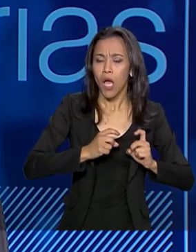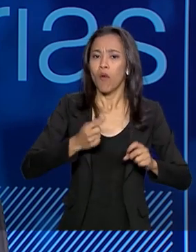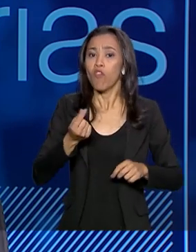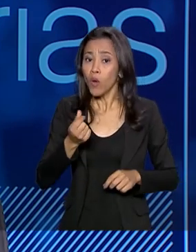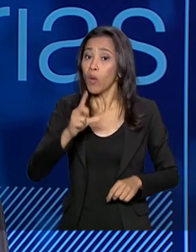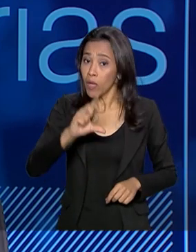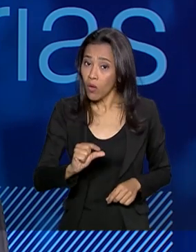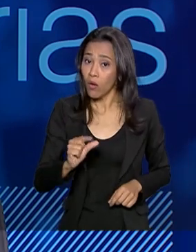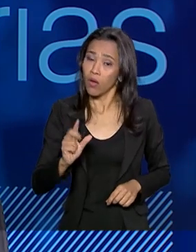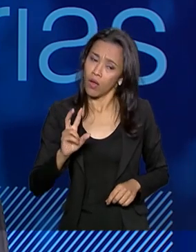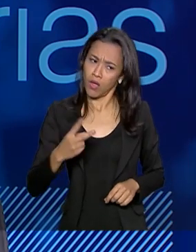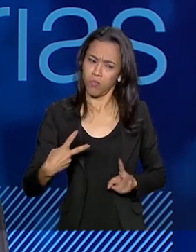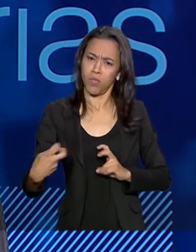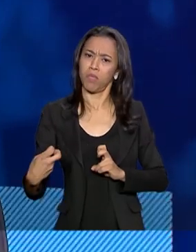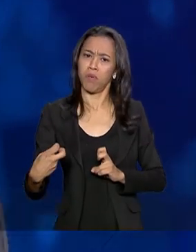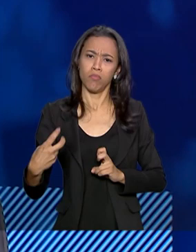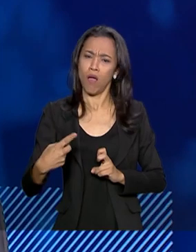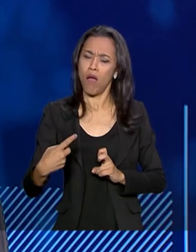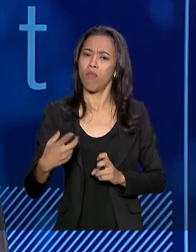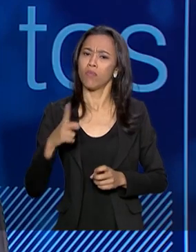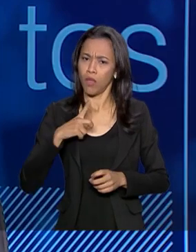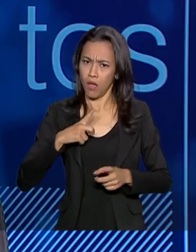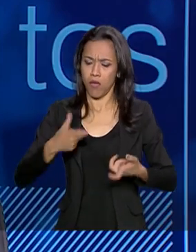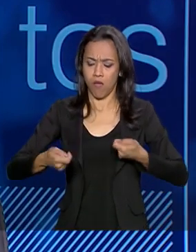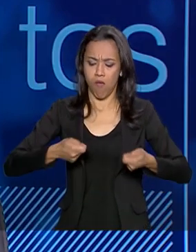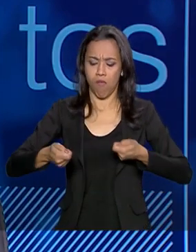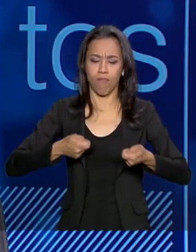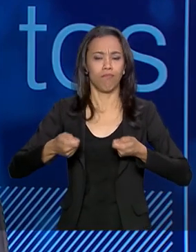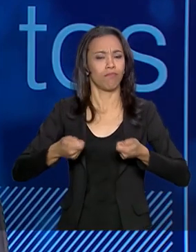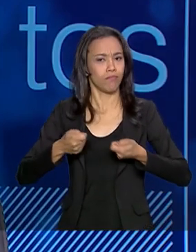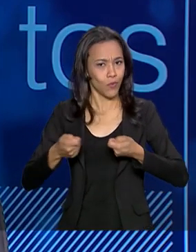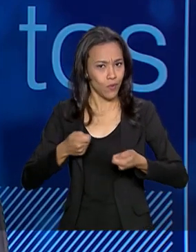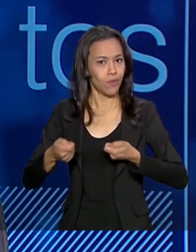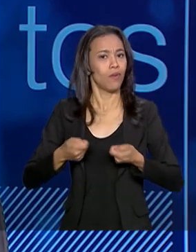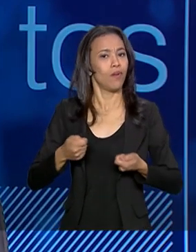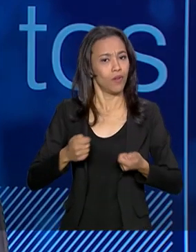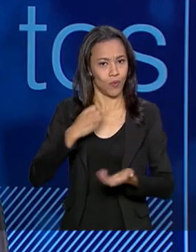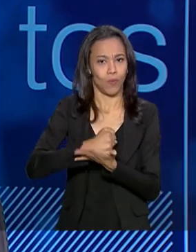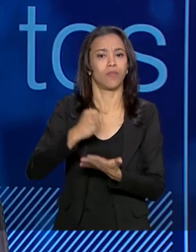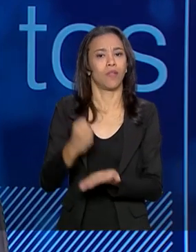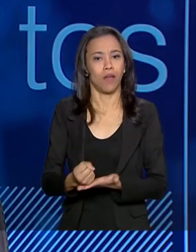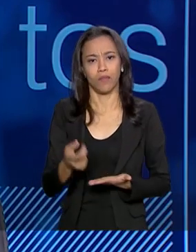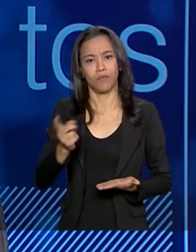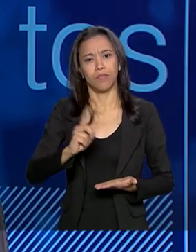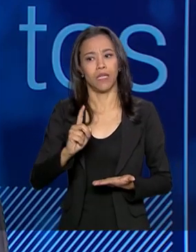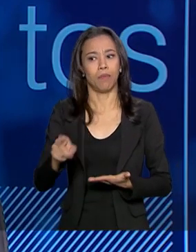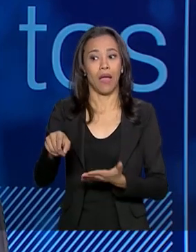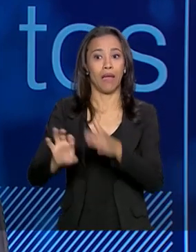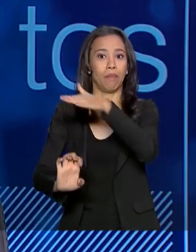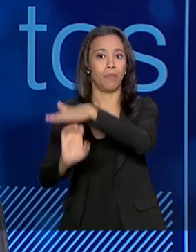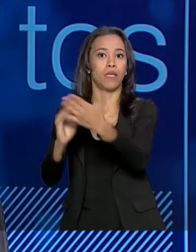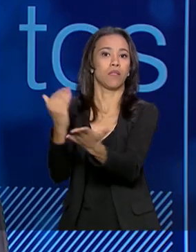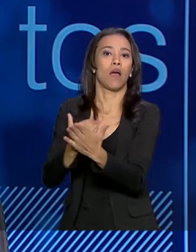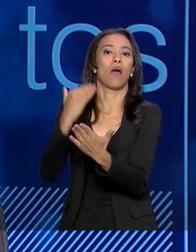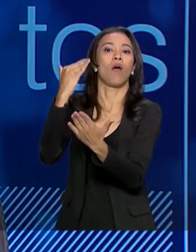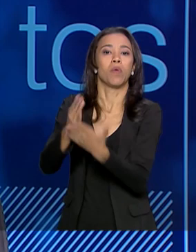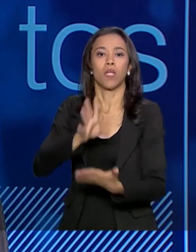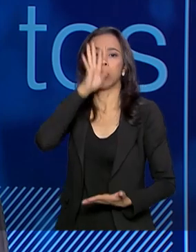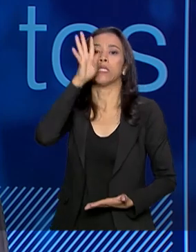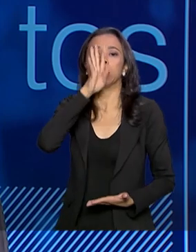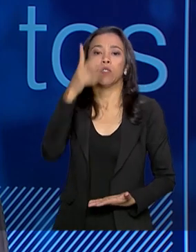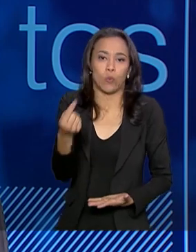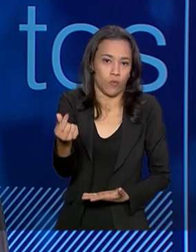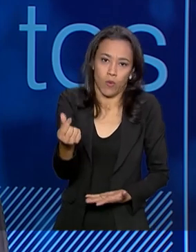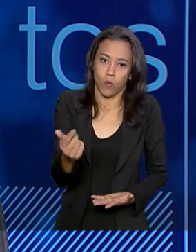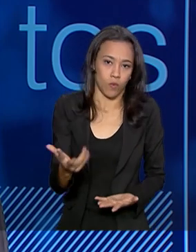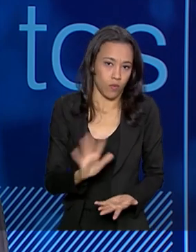E a gente viu que, na verdade, o contrato é regulado por preço teto, então não tem como o privado aumentar os preços indiscriminadamente. E o